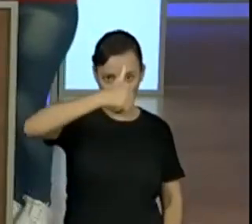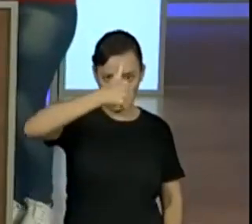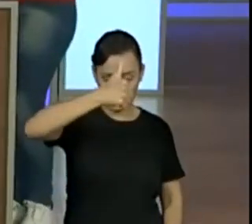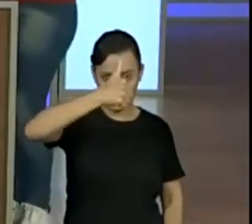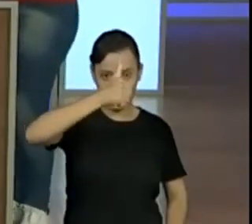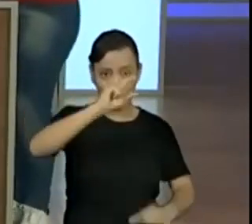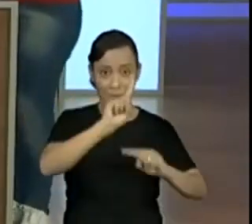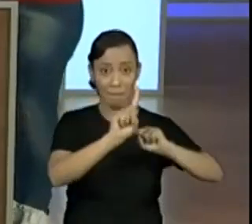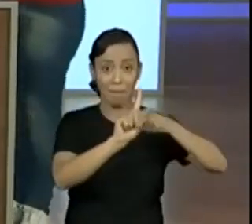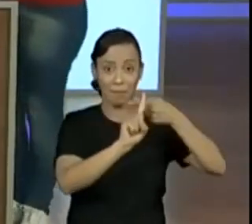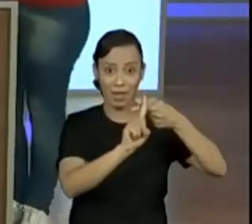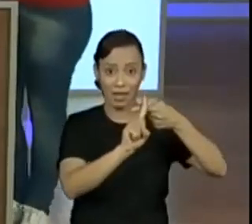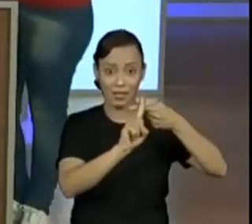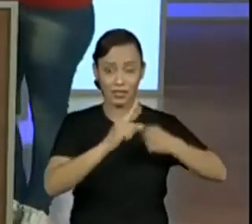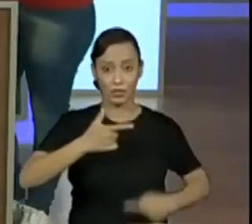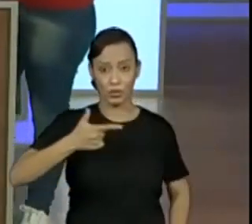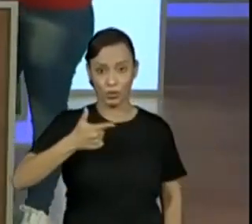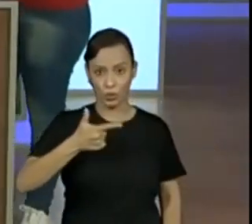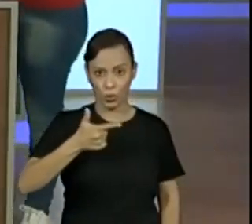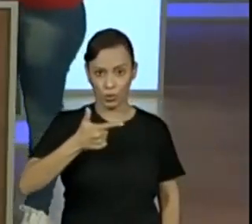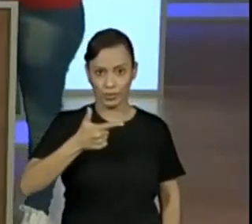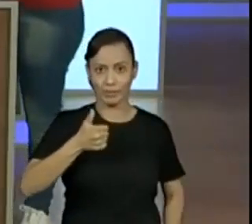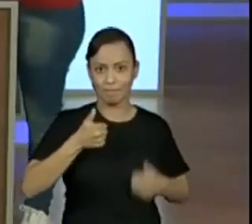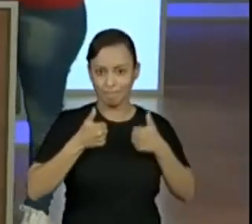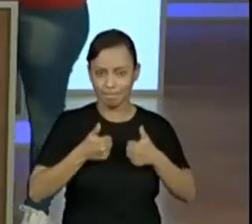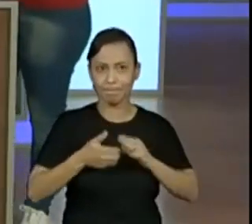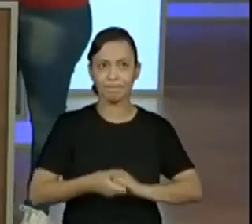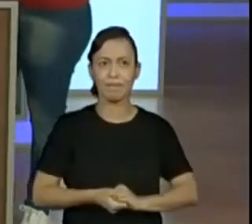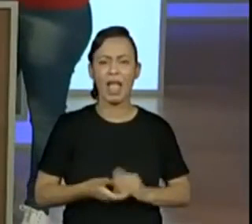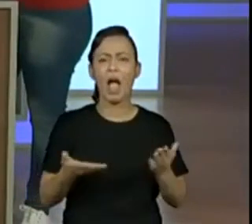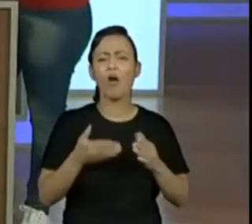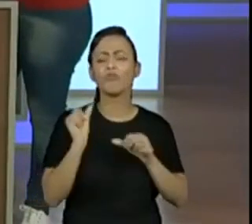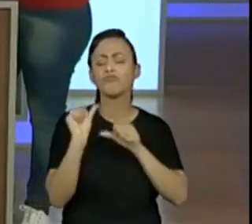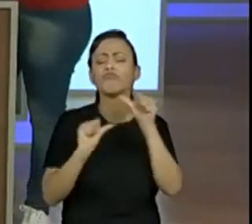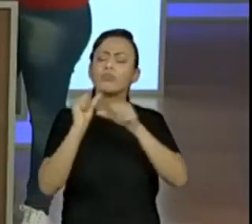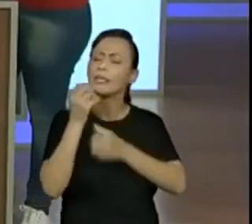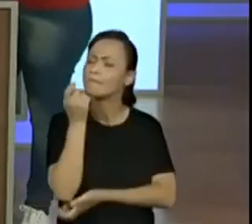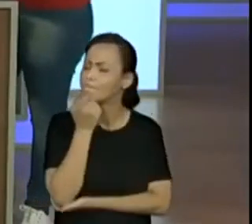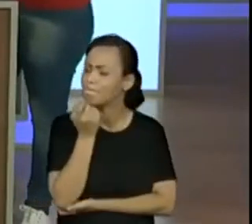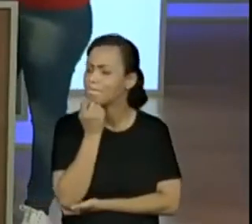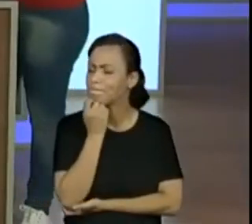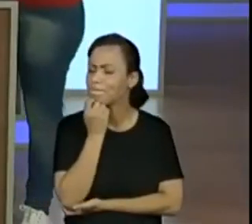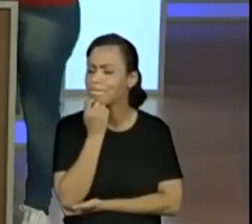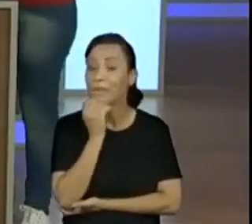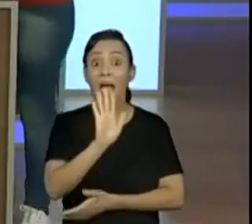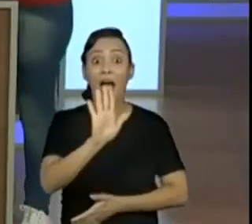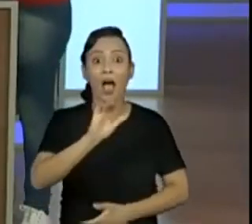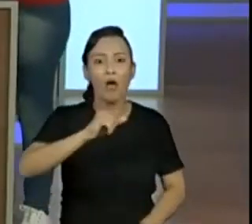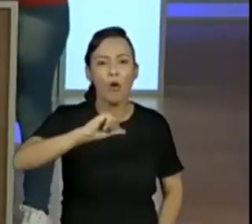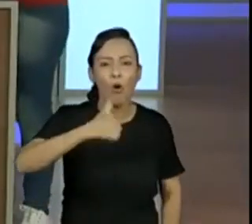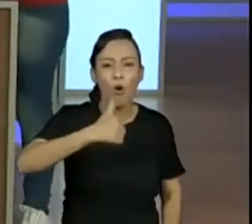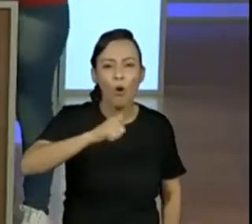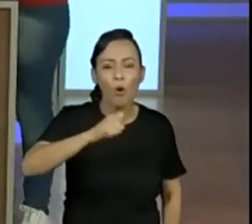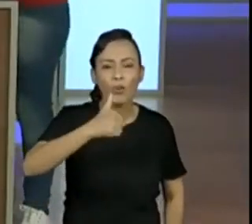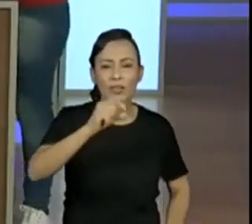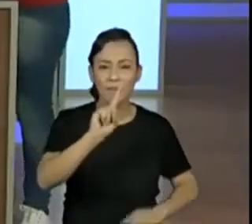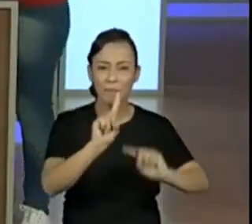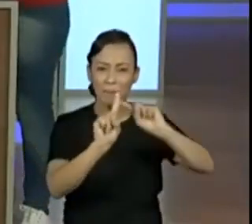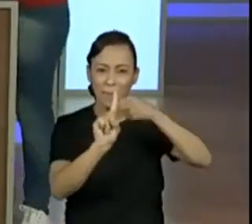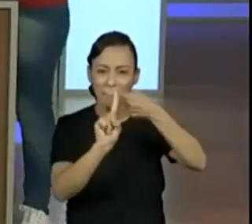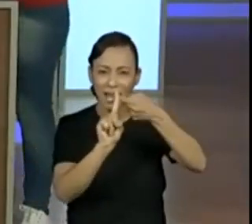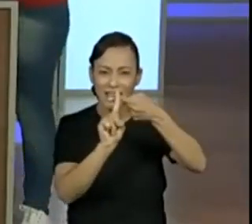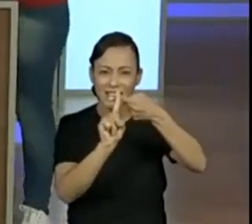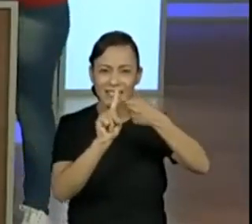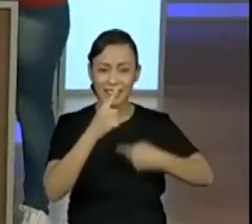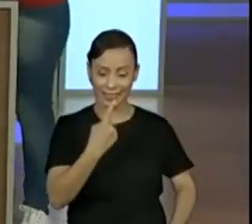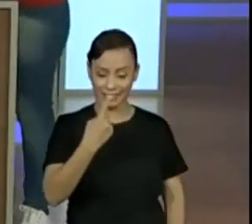Vamos mudar um pouquinho para usar no quadro? Vamos deixar onze mais treze? Sim. O que você acha?